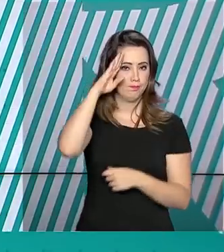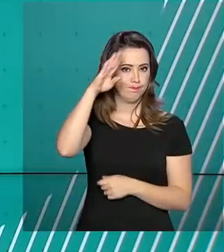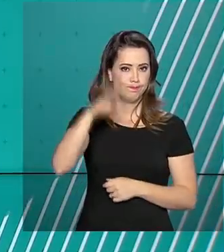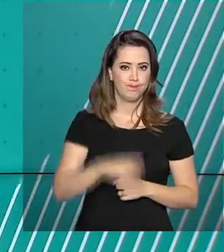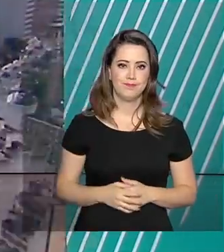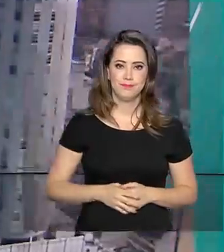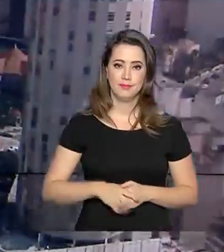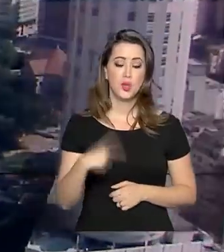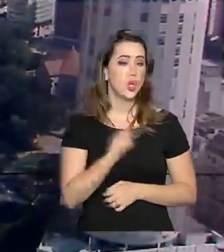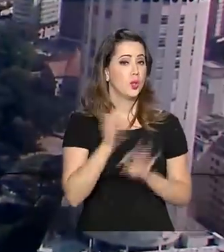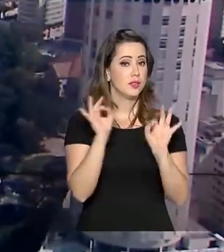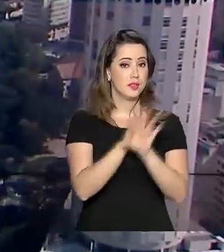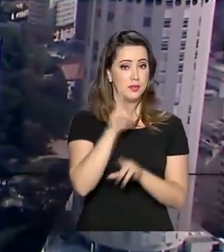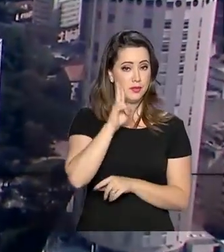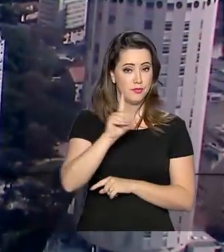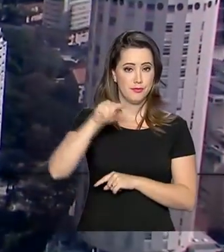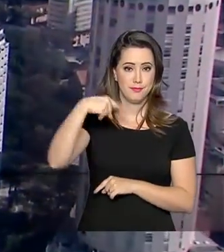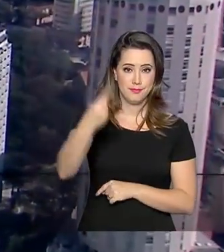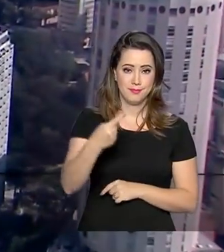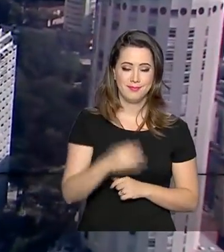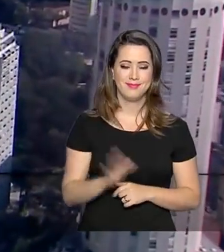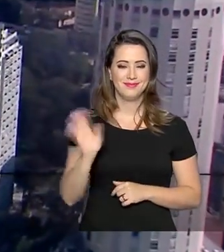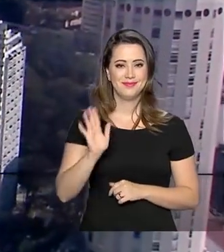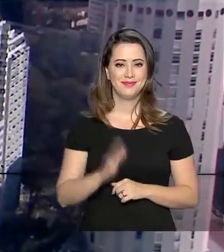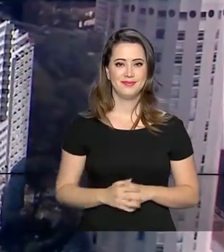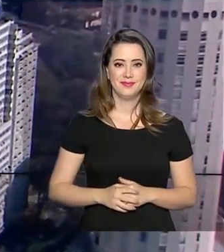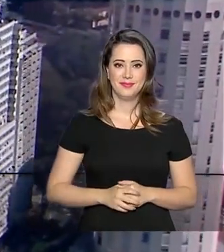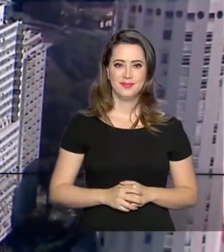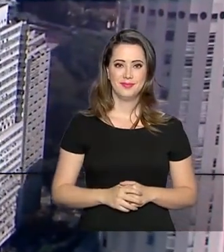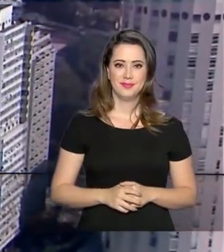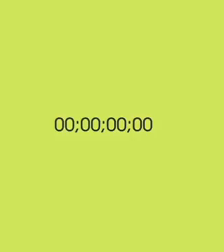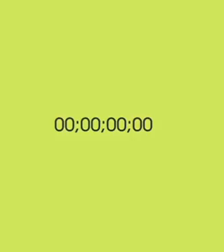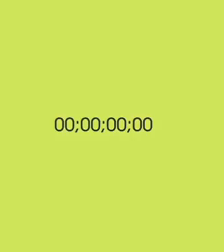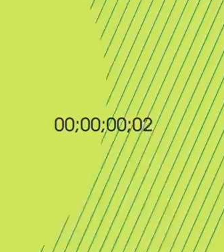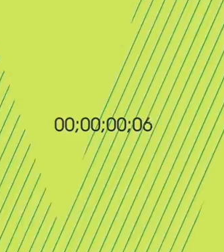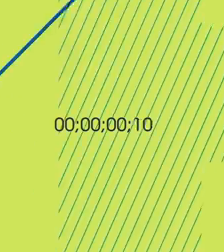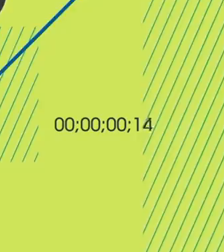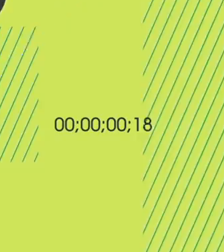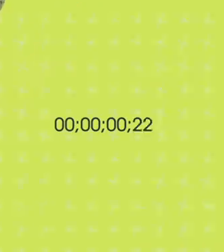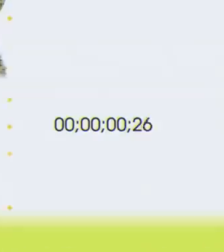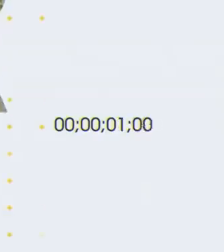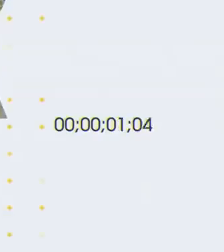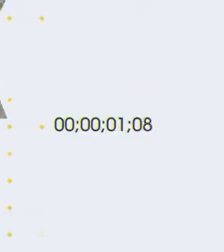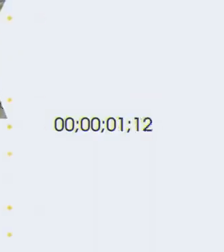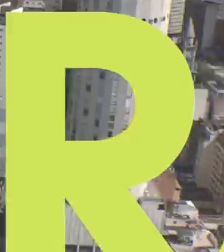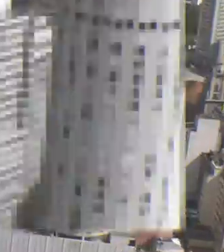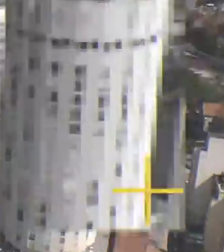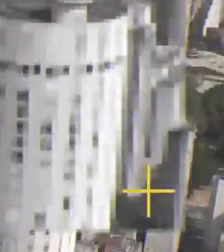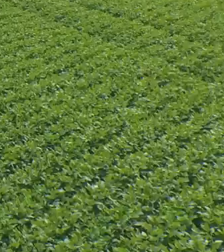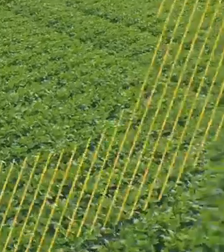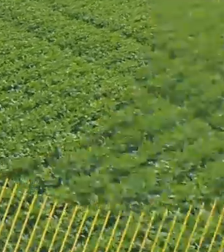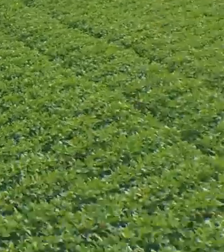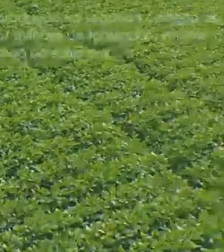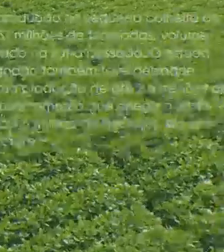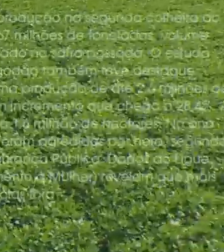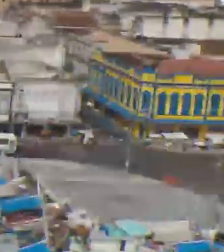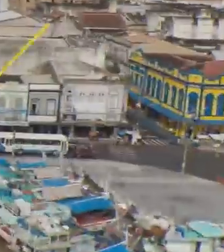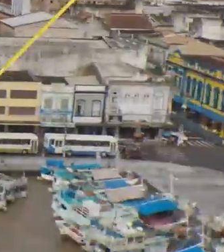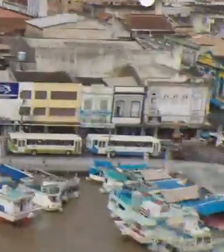agora termina aqui. Nos vemos na próxima edição. Até lá! Tchau, tchau.